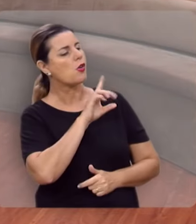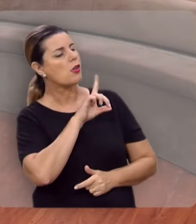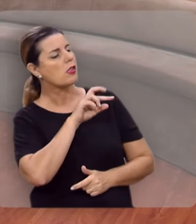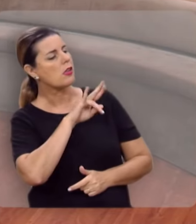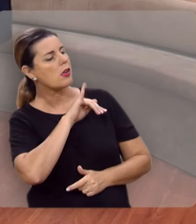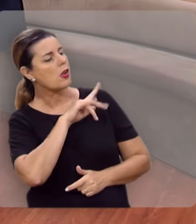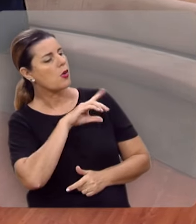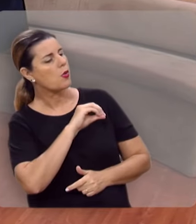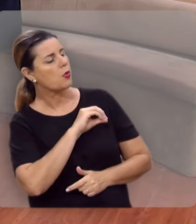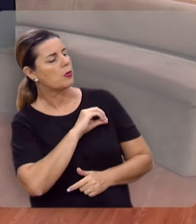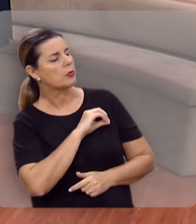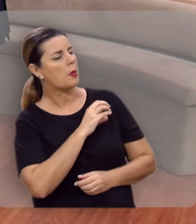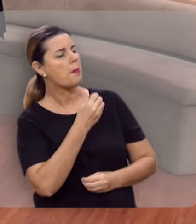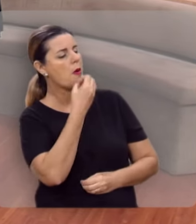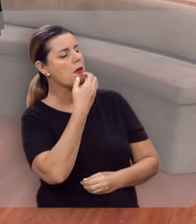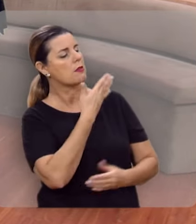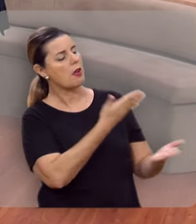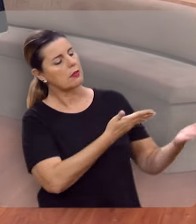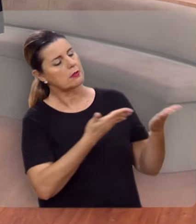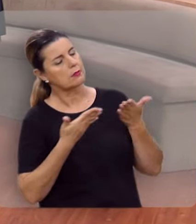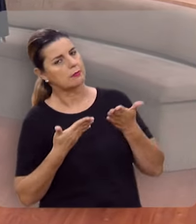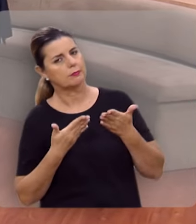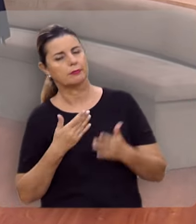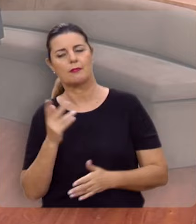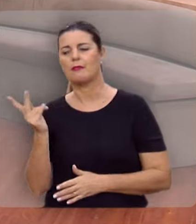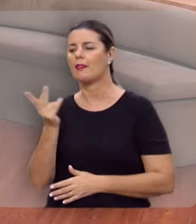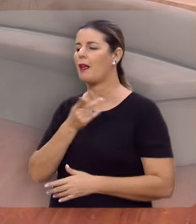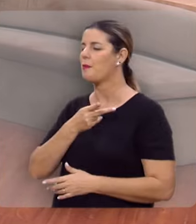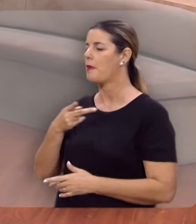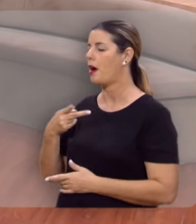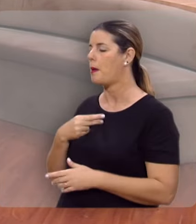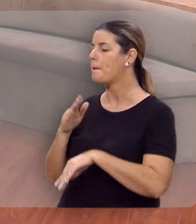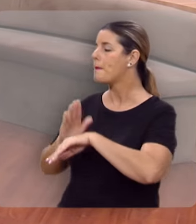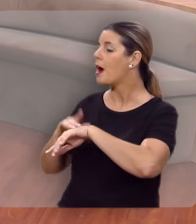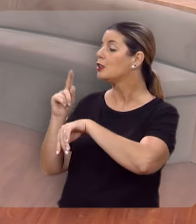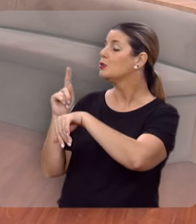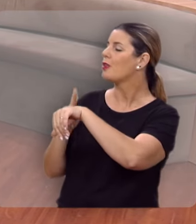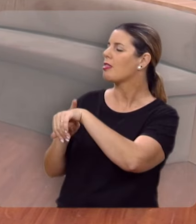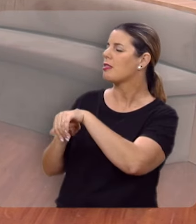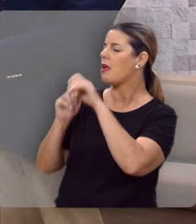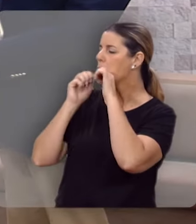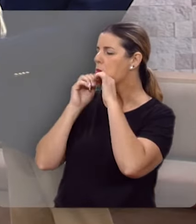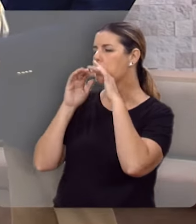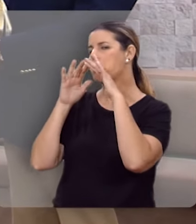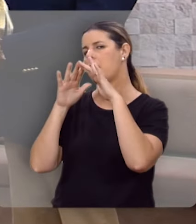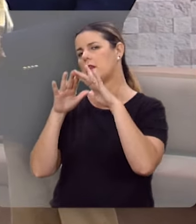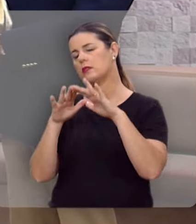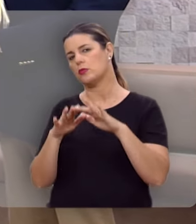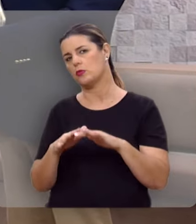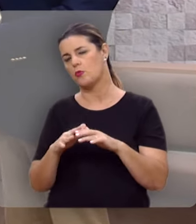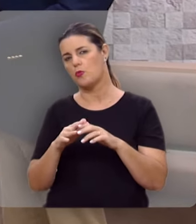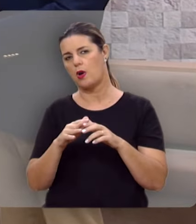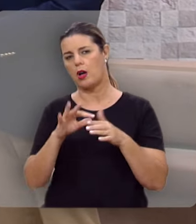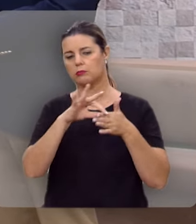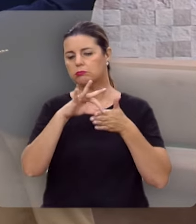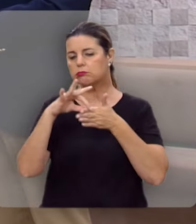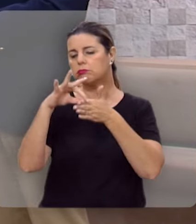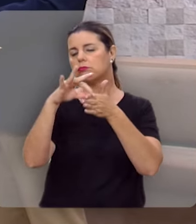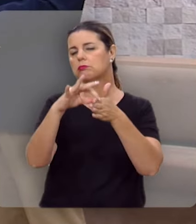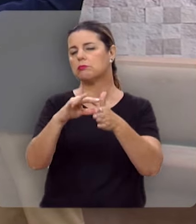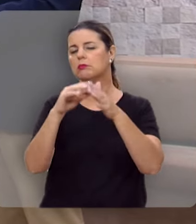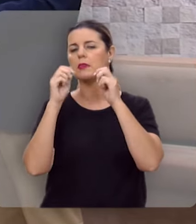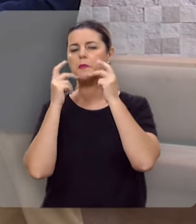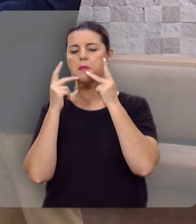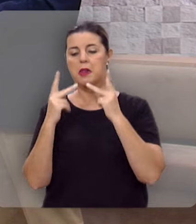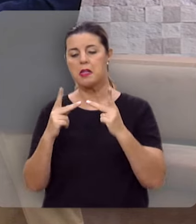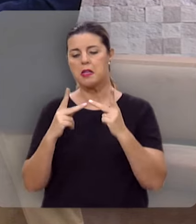Pastor Rodrigo, que bom recebê-lo mais uma vez. Pastor Hernandes, mais um tempo abençoador, direcionador, né?